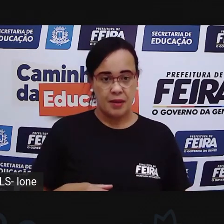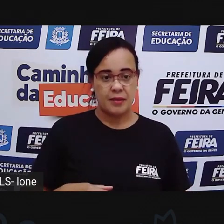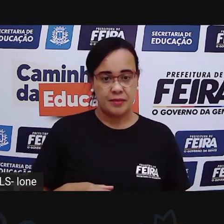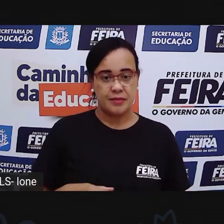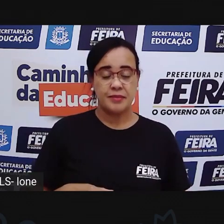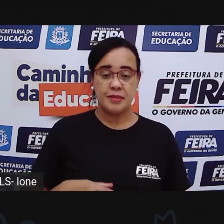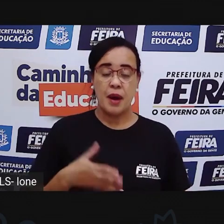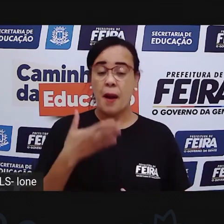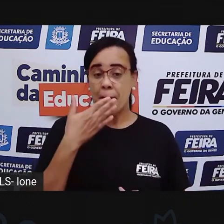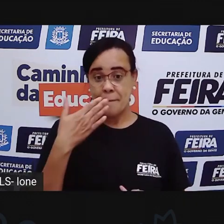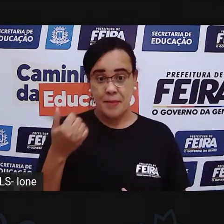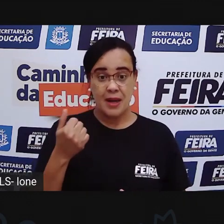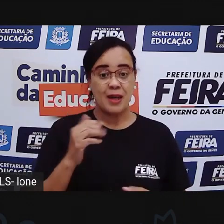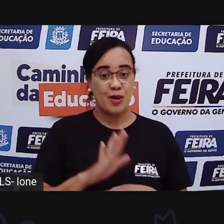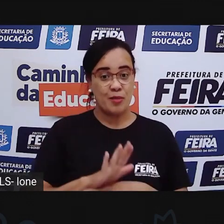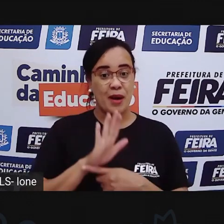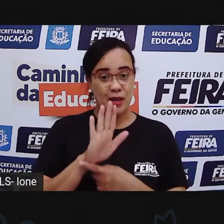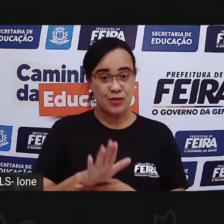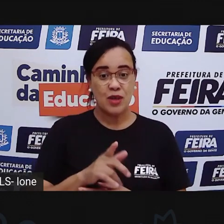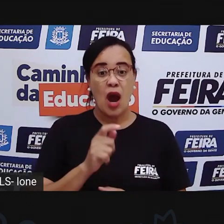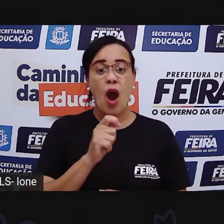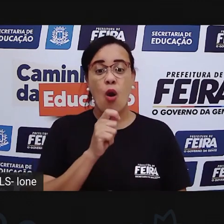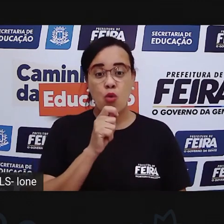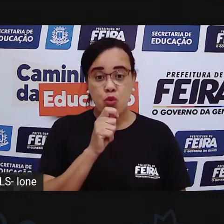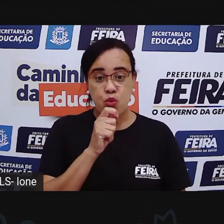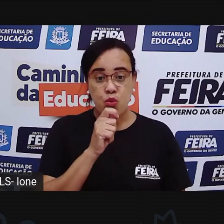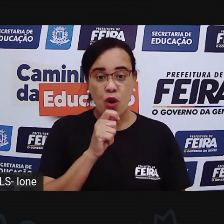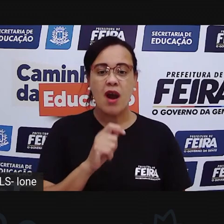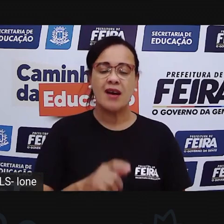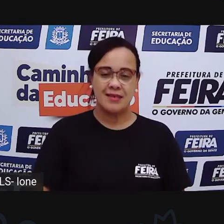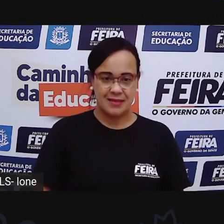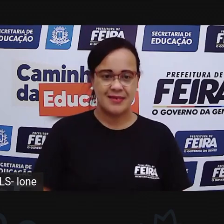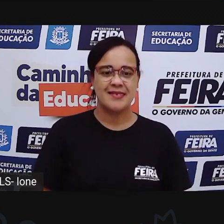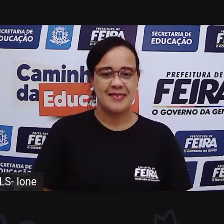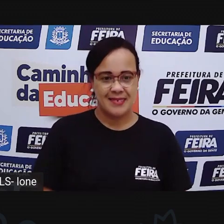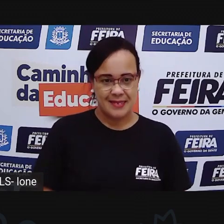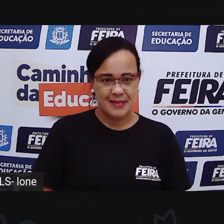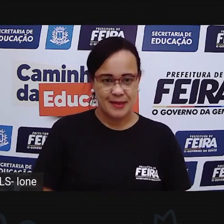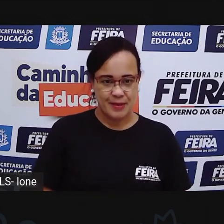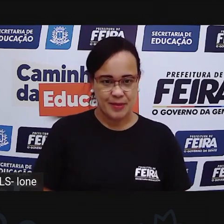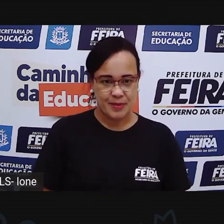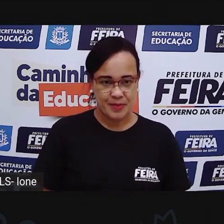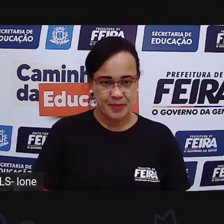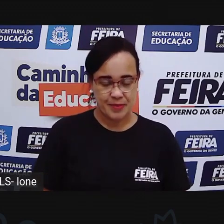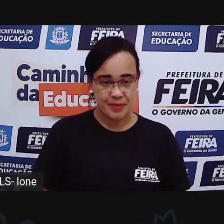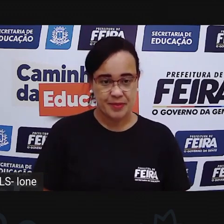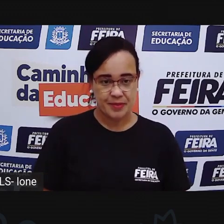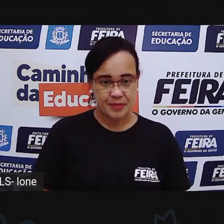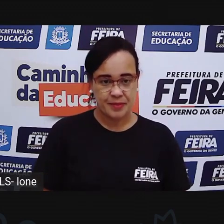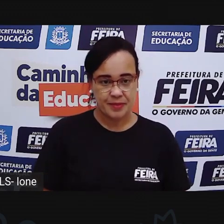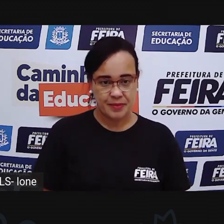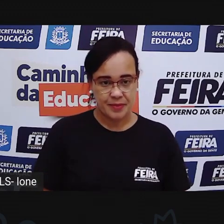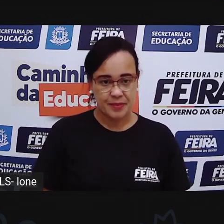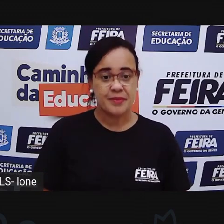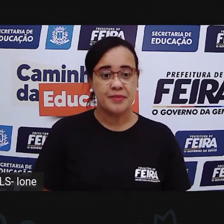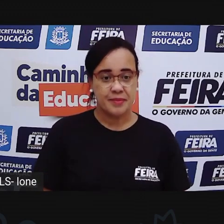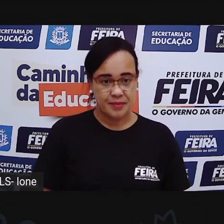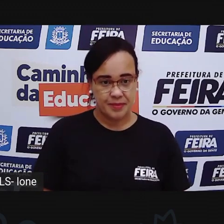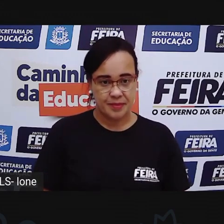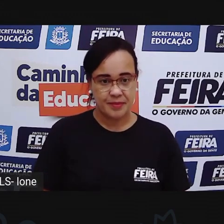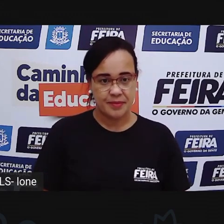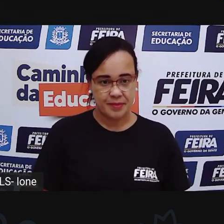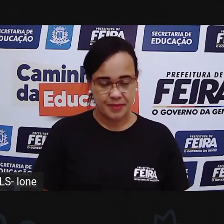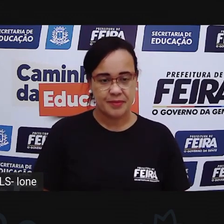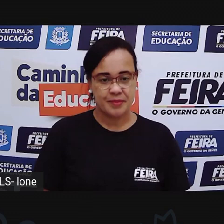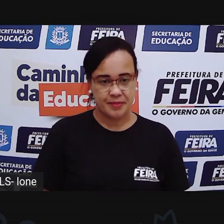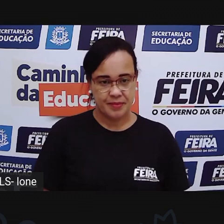ter um apoio melhor para segurar a sua bolinha de sabão. Então o outro, a Pro cortou aqui, mais curtinho. Agora a vai deixar um pouquinho ele mais